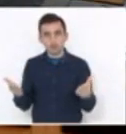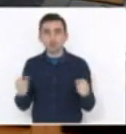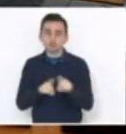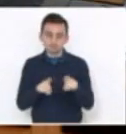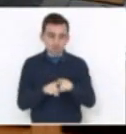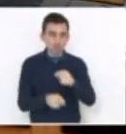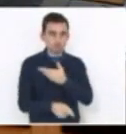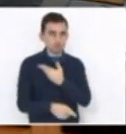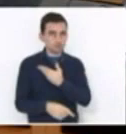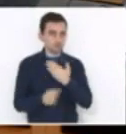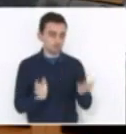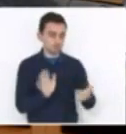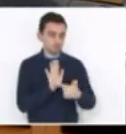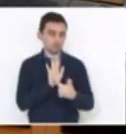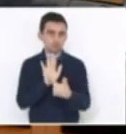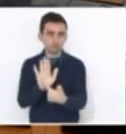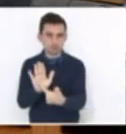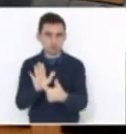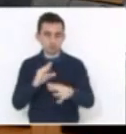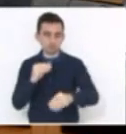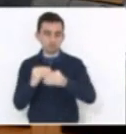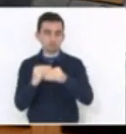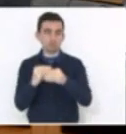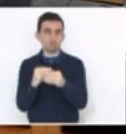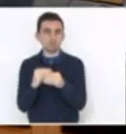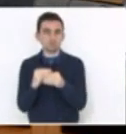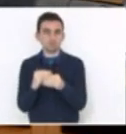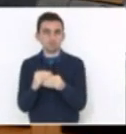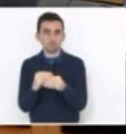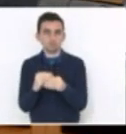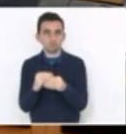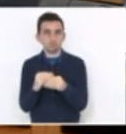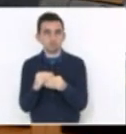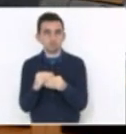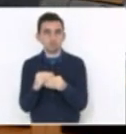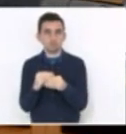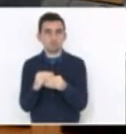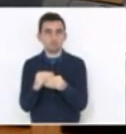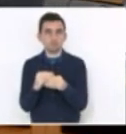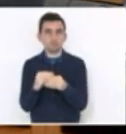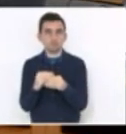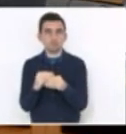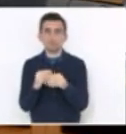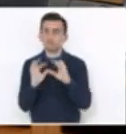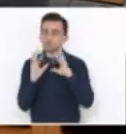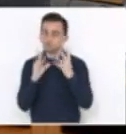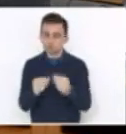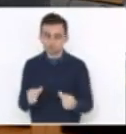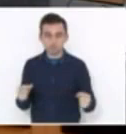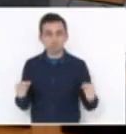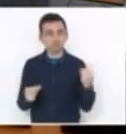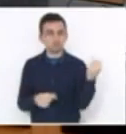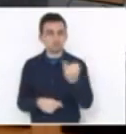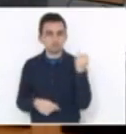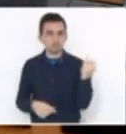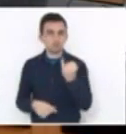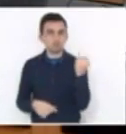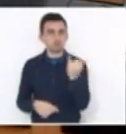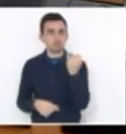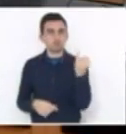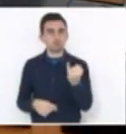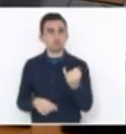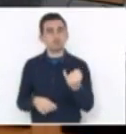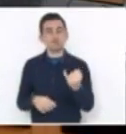também apresentaram emenda nesse sentido, todas de caráter muito importante, assim como da